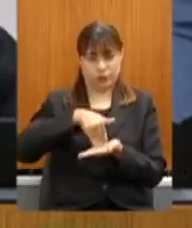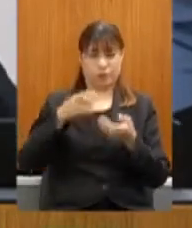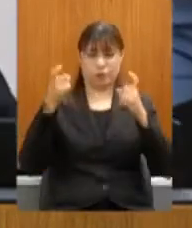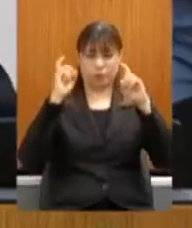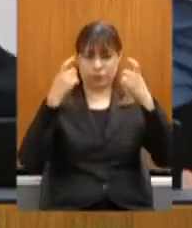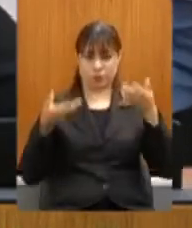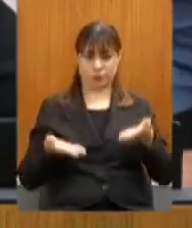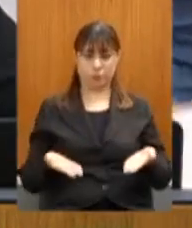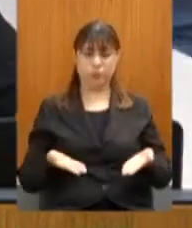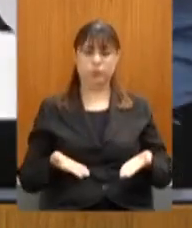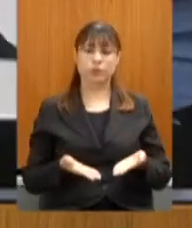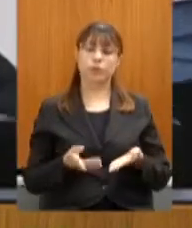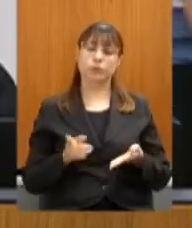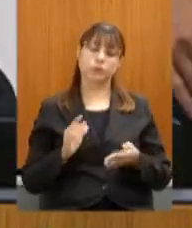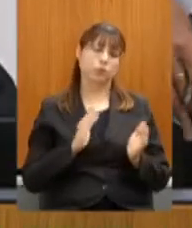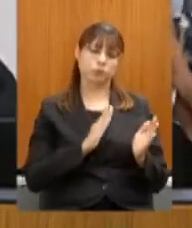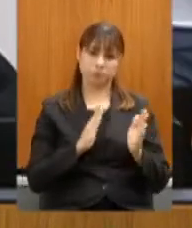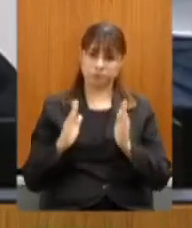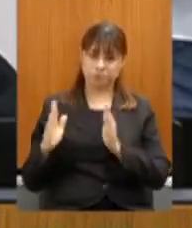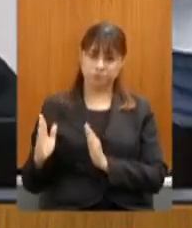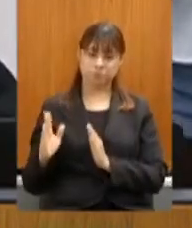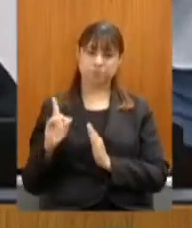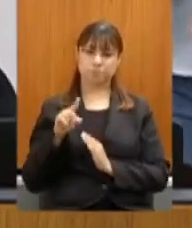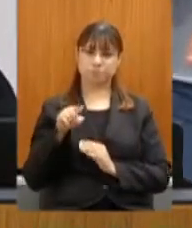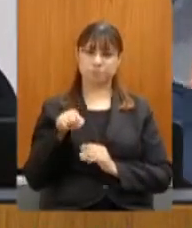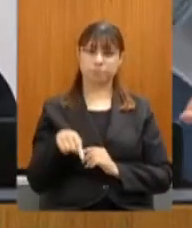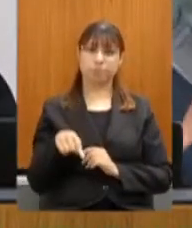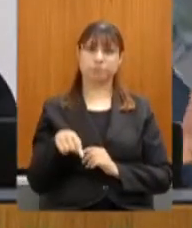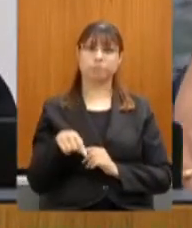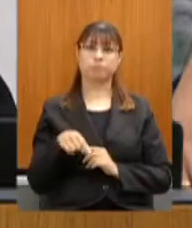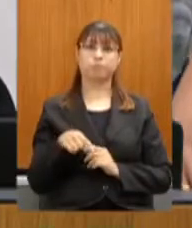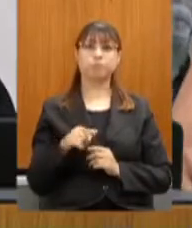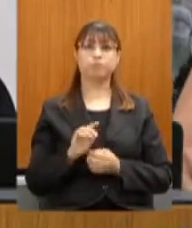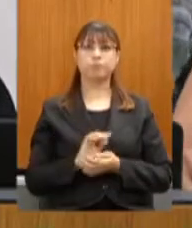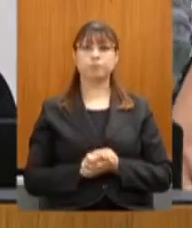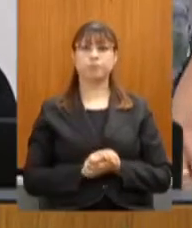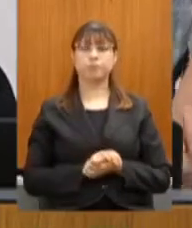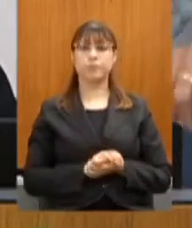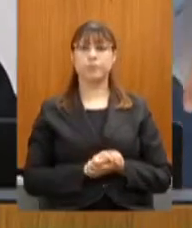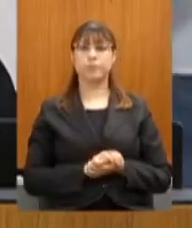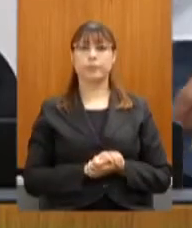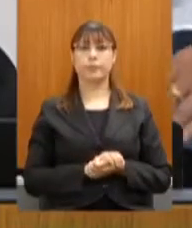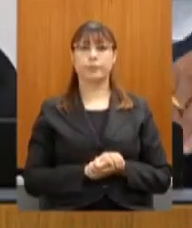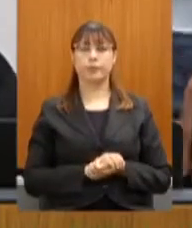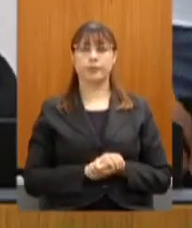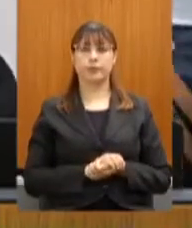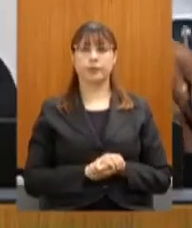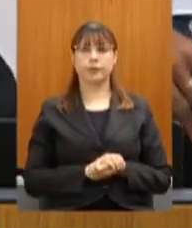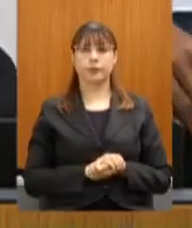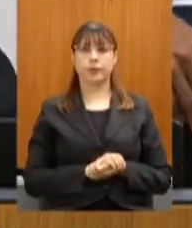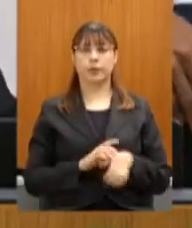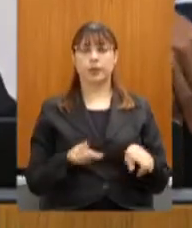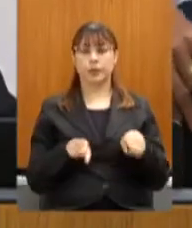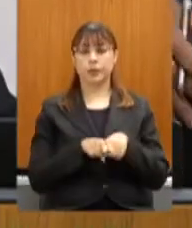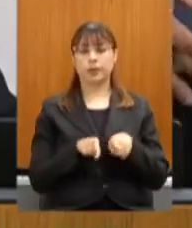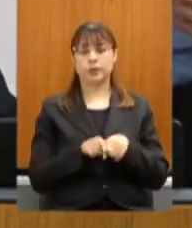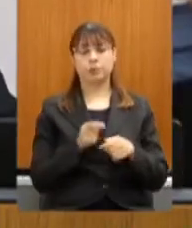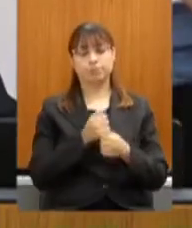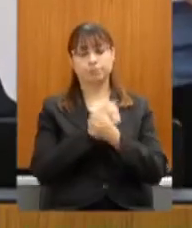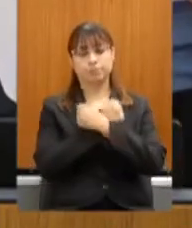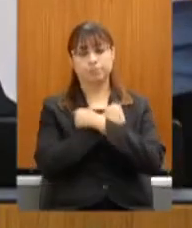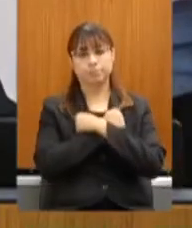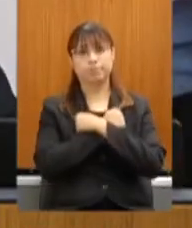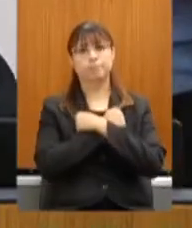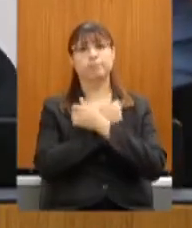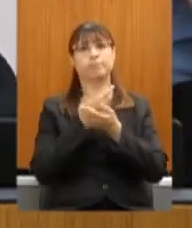Então, portanto, essas são as considerações. Mandar aqui também o nosso abraço e